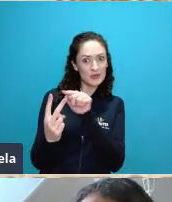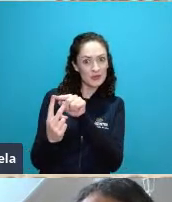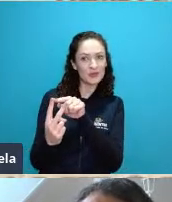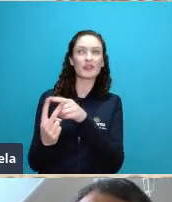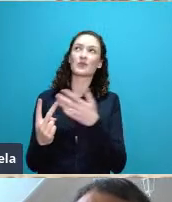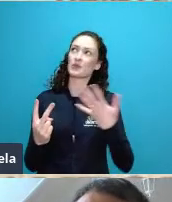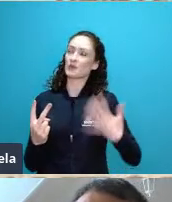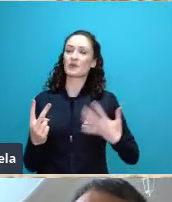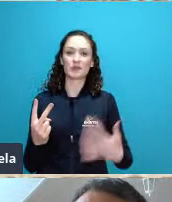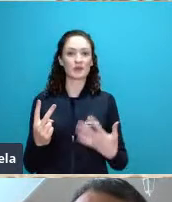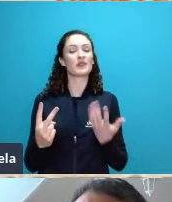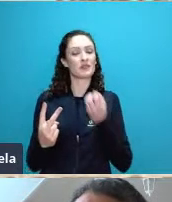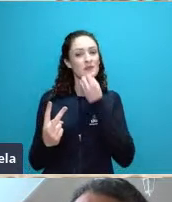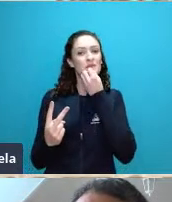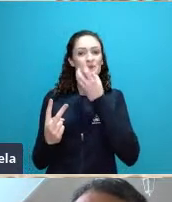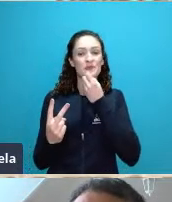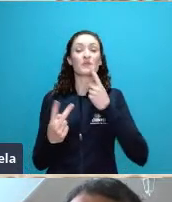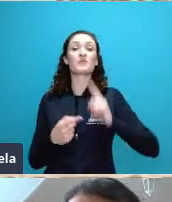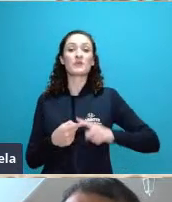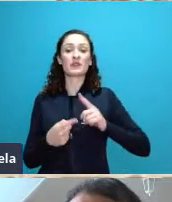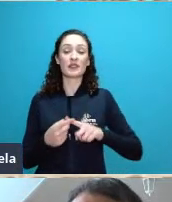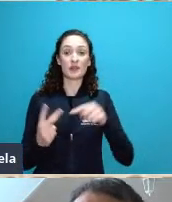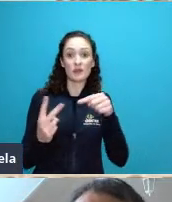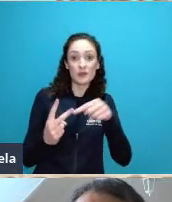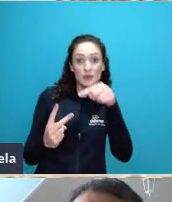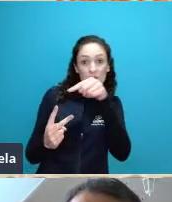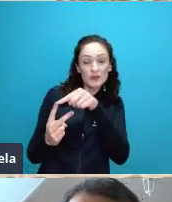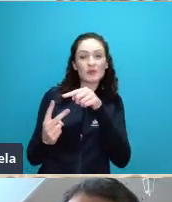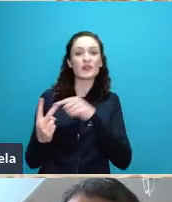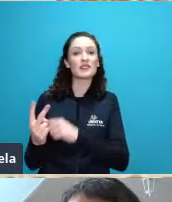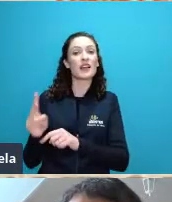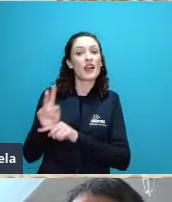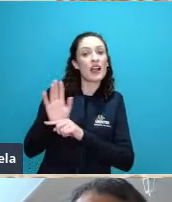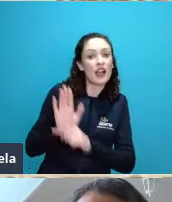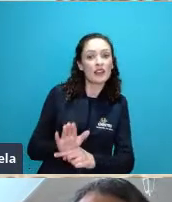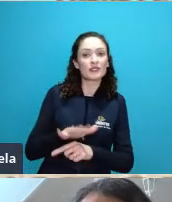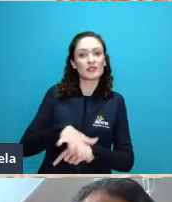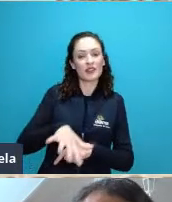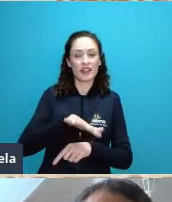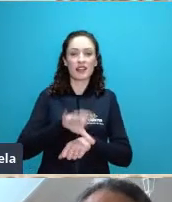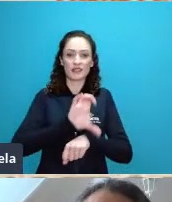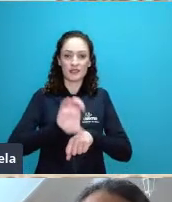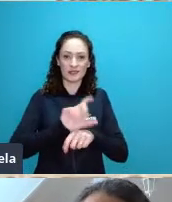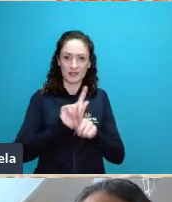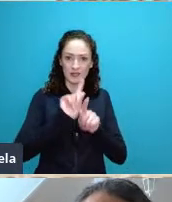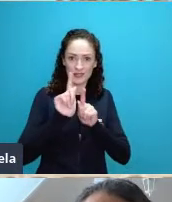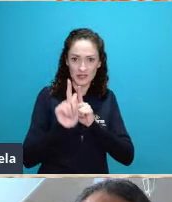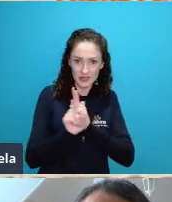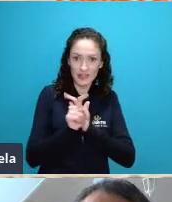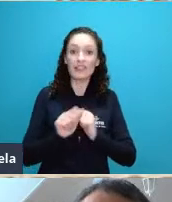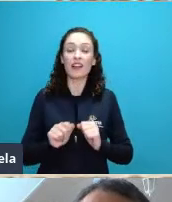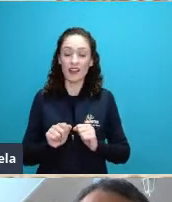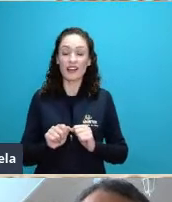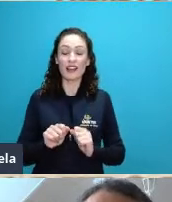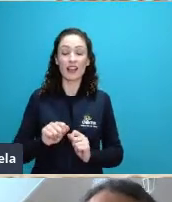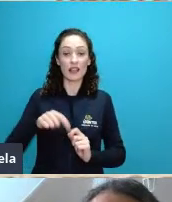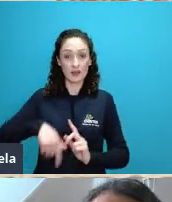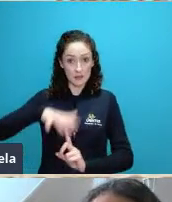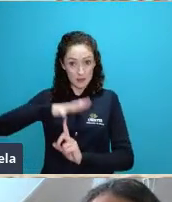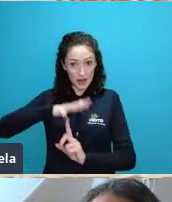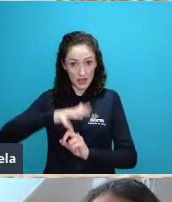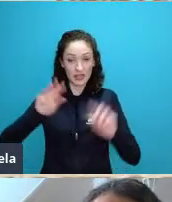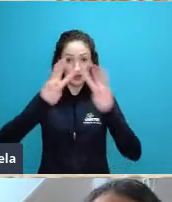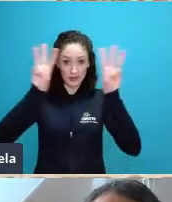importância na consolidação da geografia do curso de geografia na Universidade Federal do Paraná e